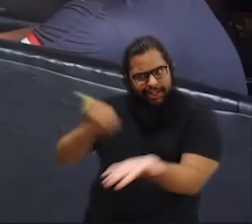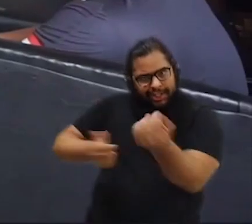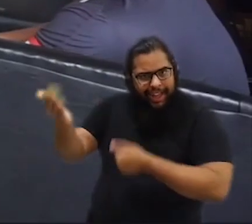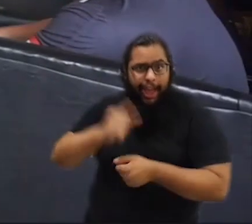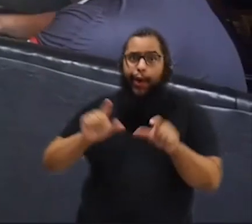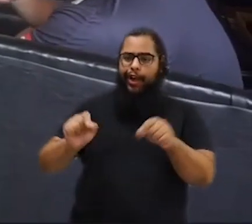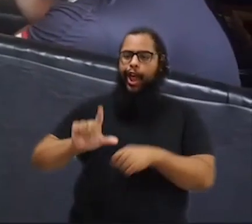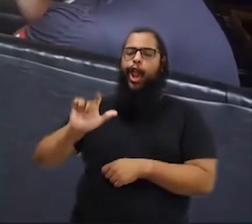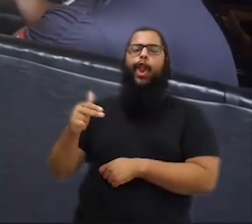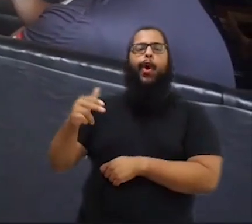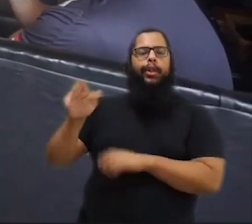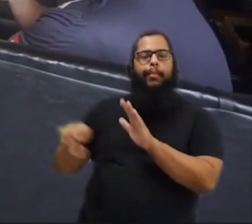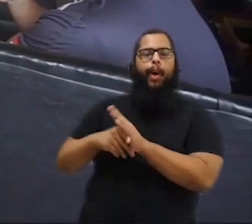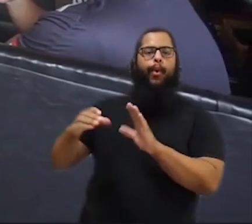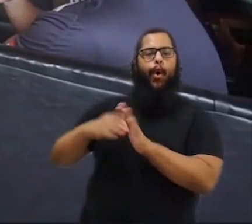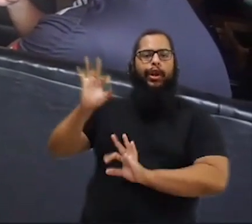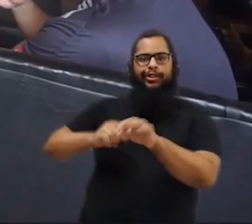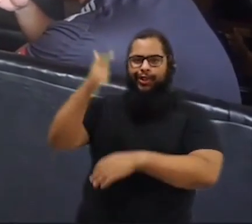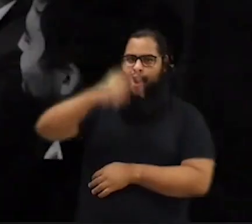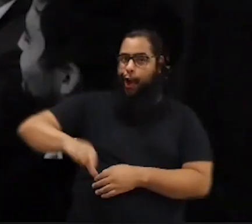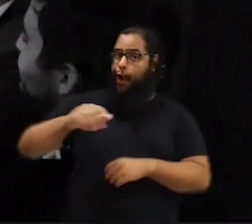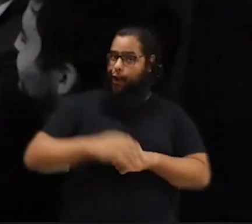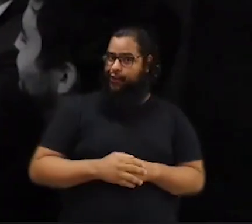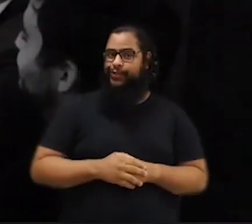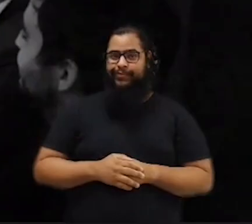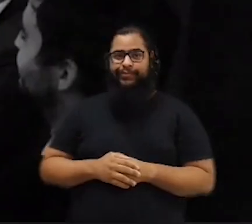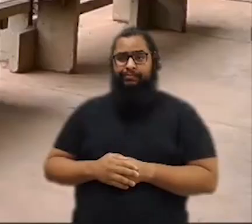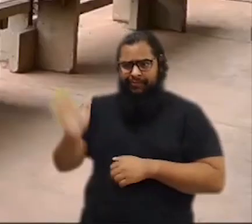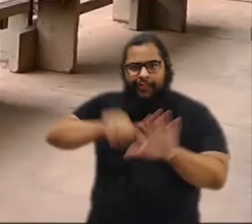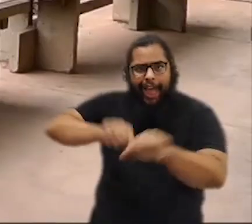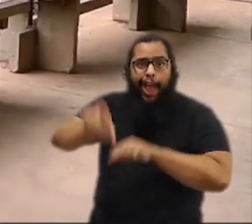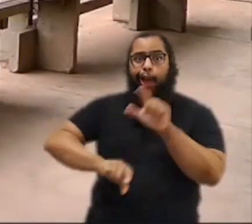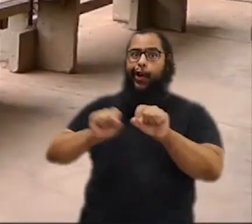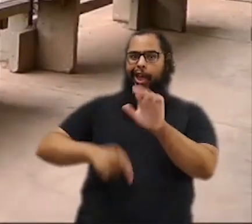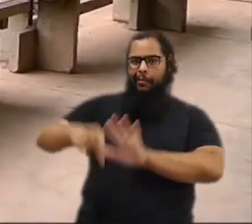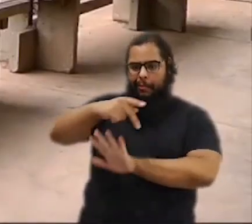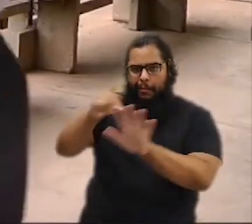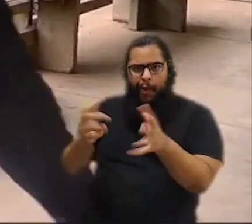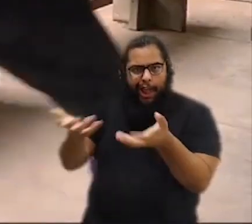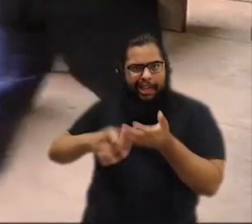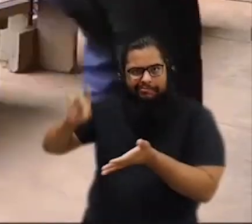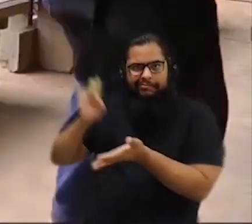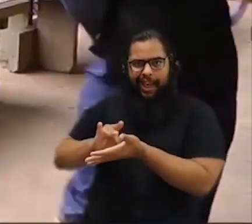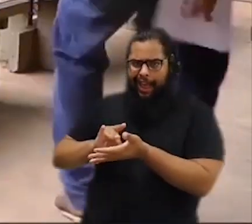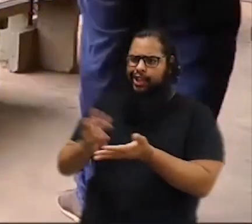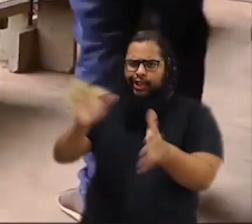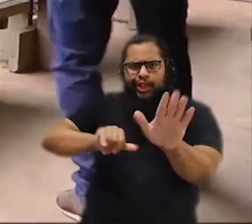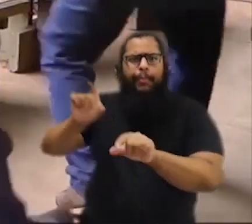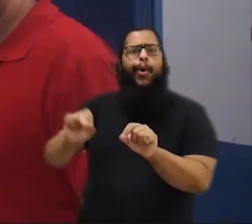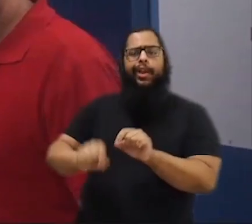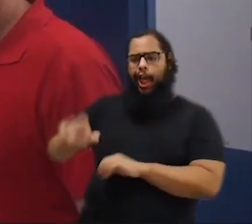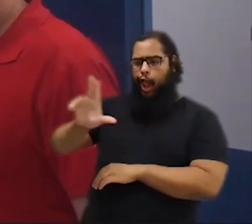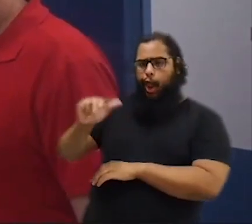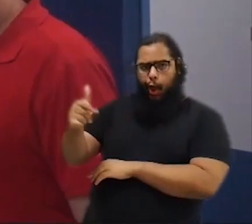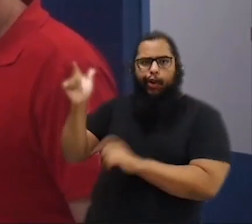é London C.O. de novo. Chama, chama, a Poli quer. Chama, chama que